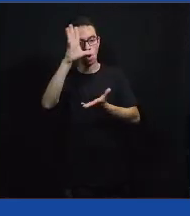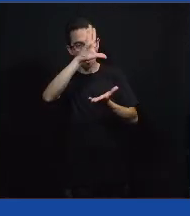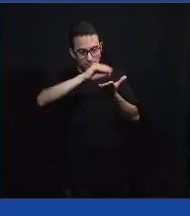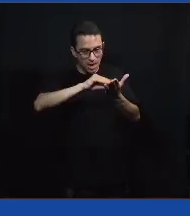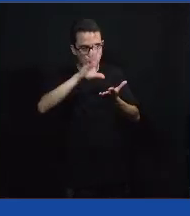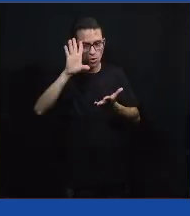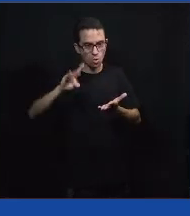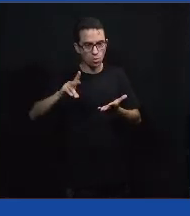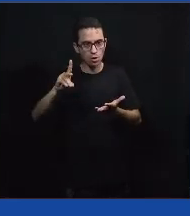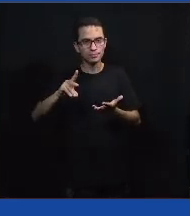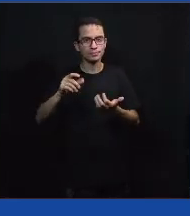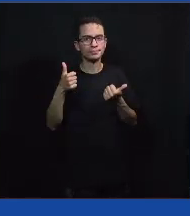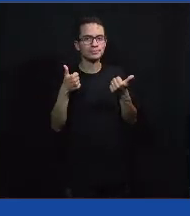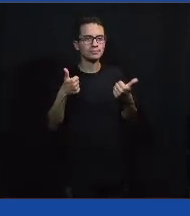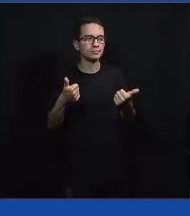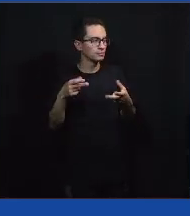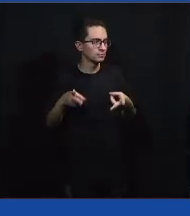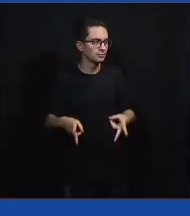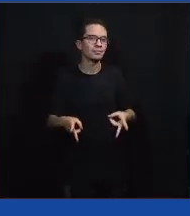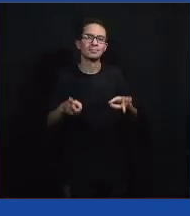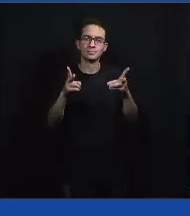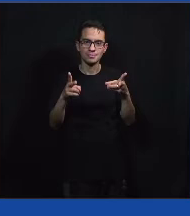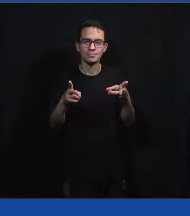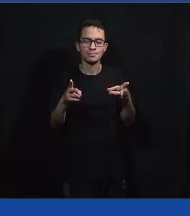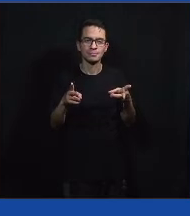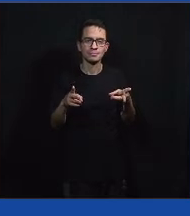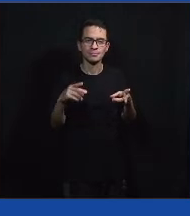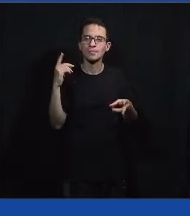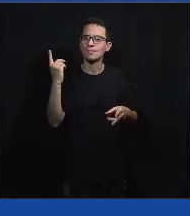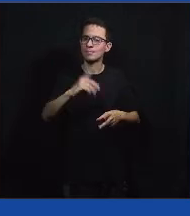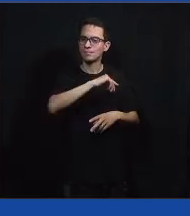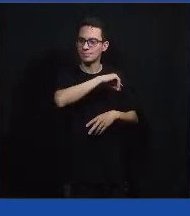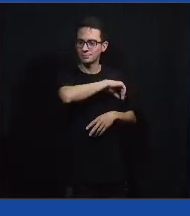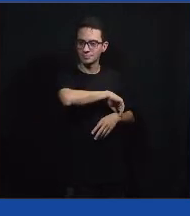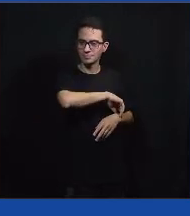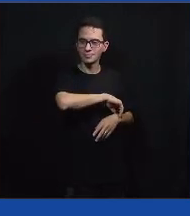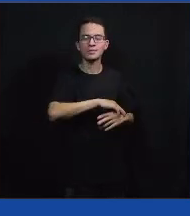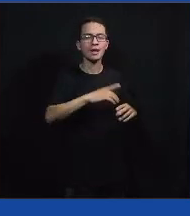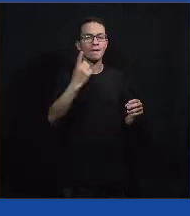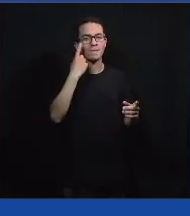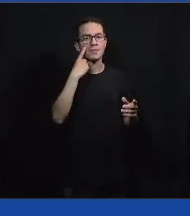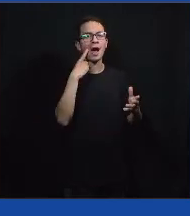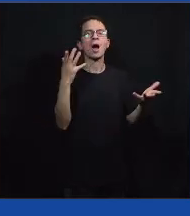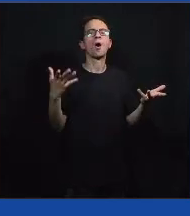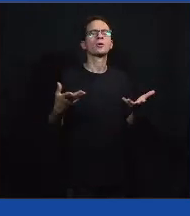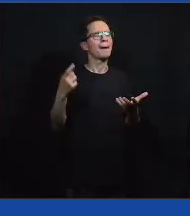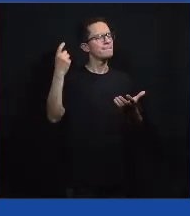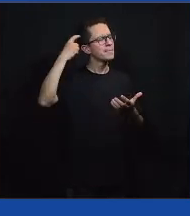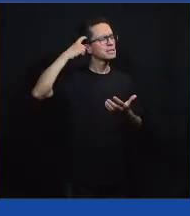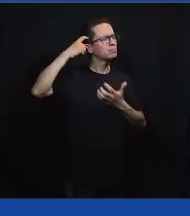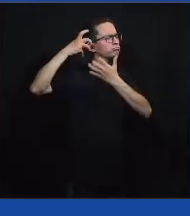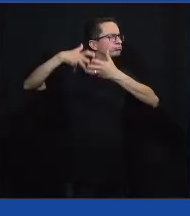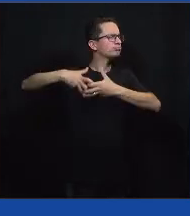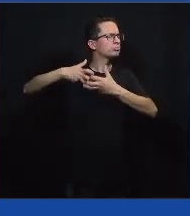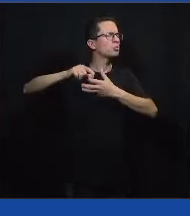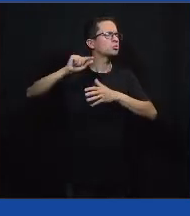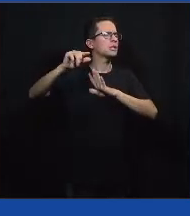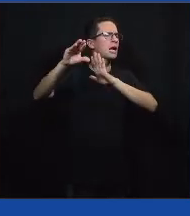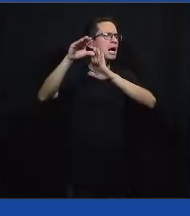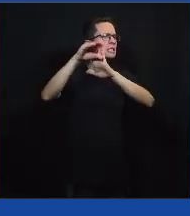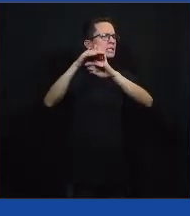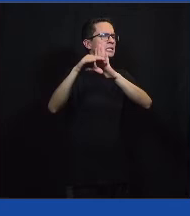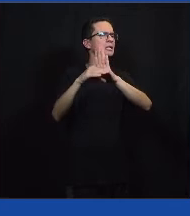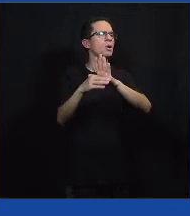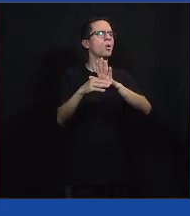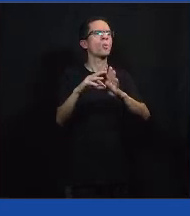de brainstorming mesmo. Segue aí, Zuna. Boa. Vamos lá, então, pessoal. Vamos agora pensar na agenda, né? E o que é agenda? Agenda